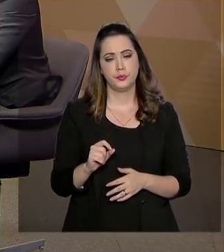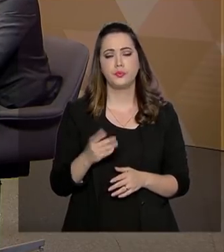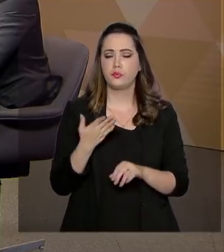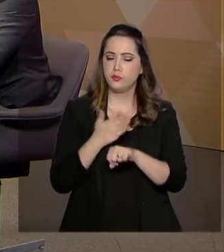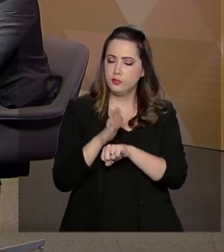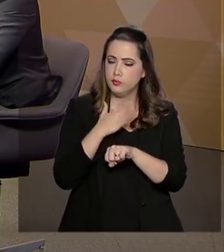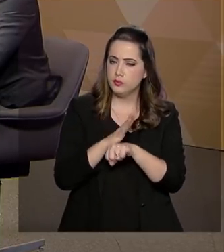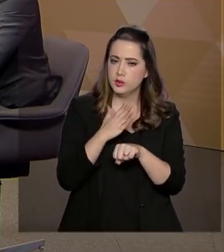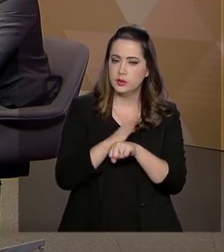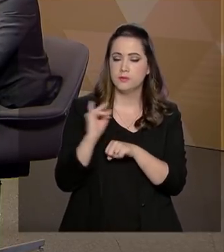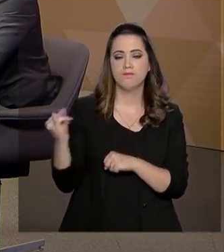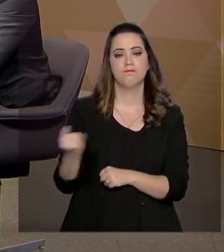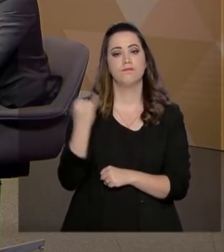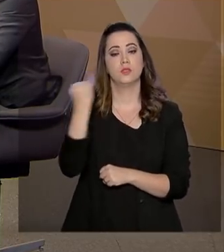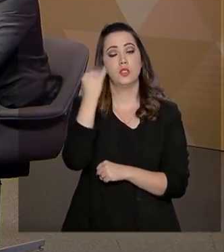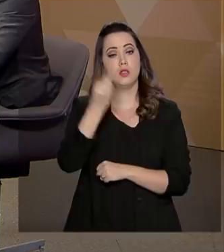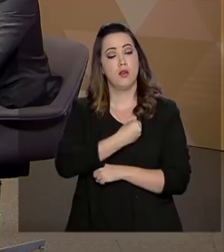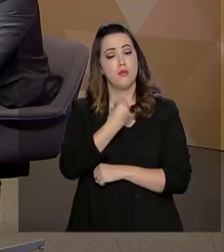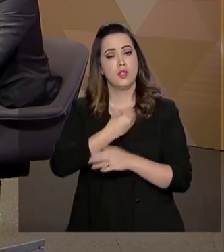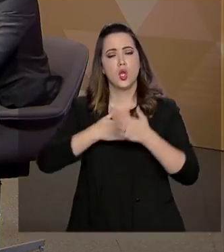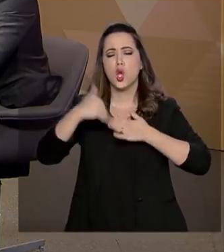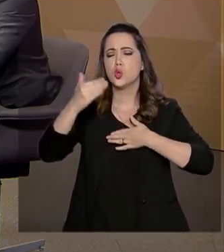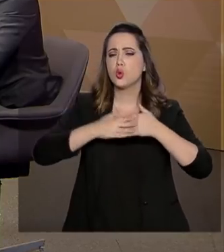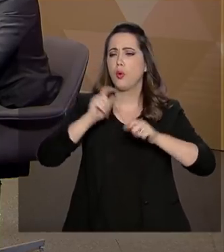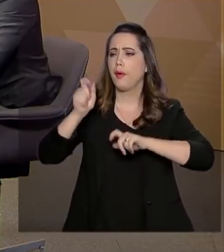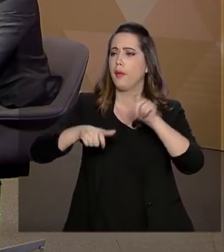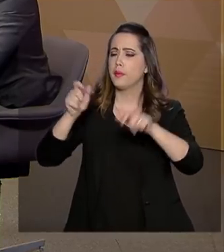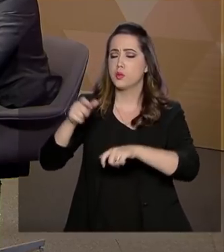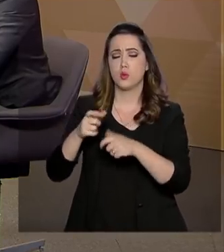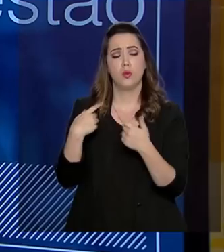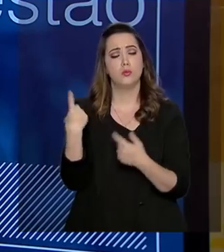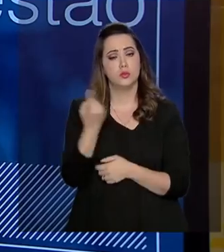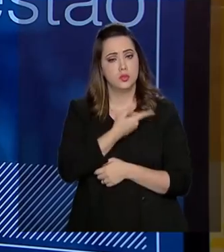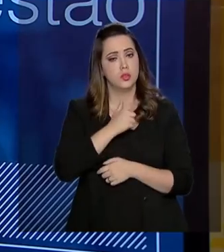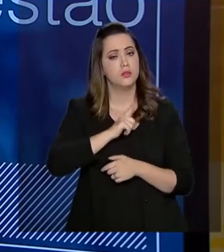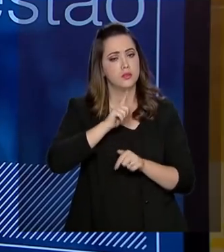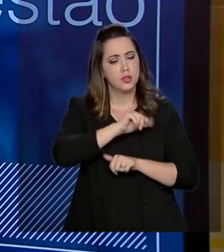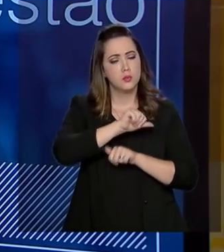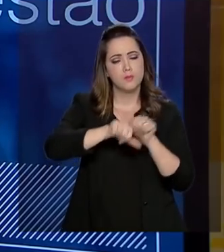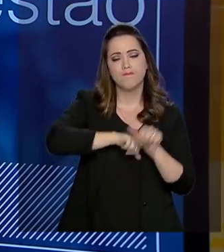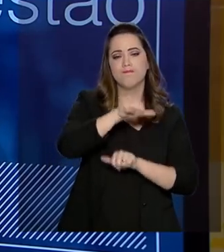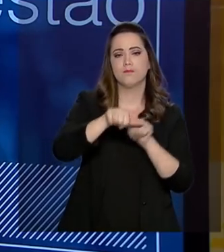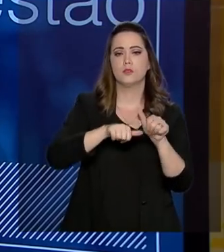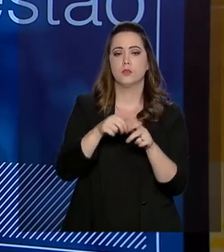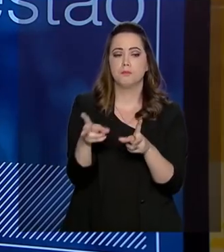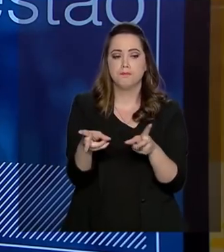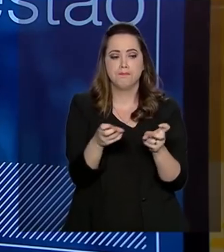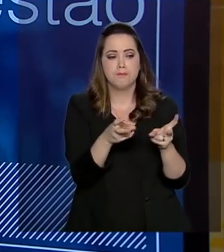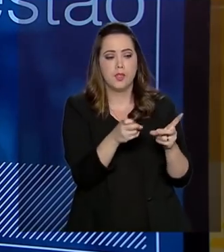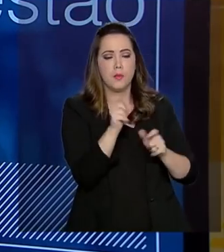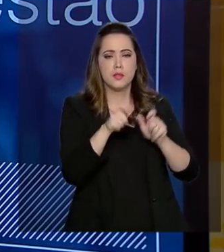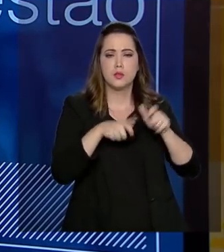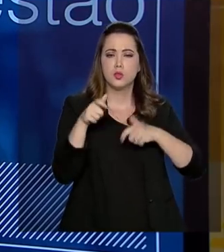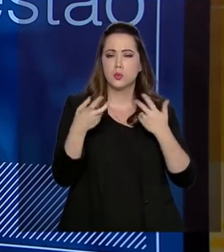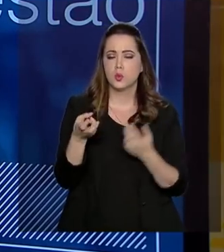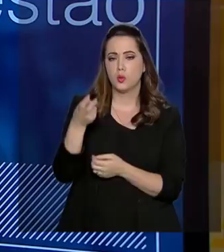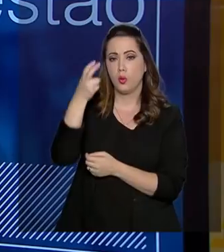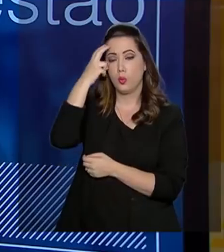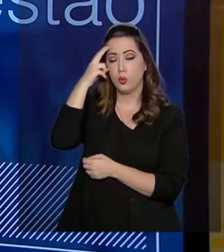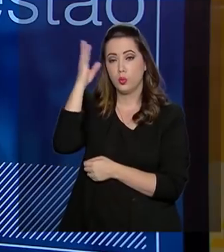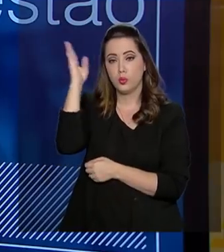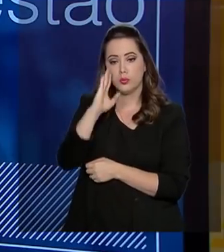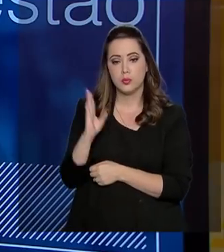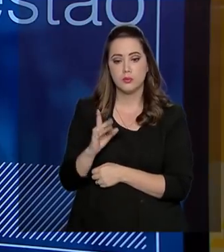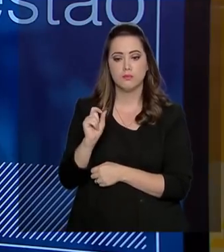essa capacitação importante na vida de qualquer cidadão e que a gente tenha uma mudança no perfil das pessoas, na cultura do